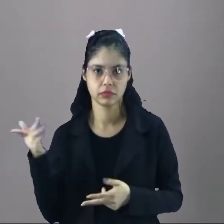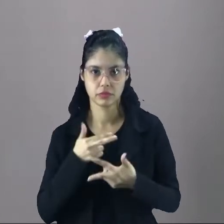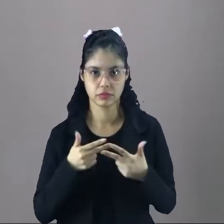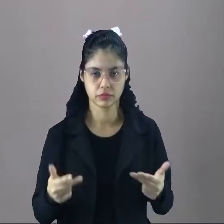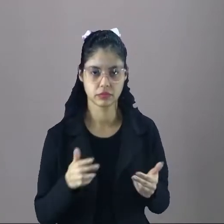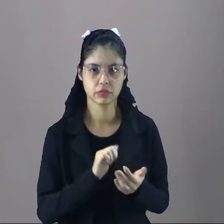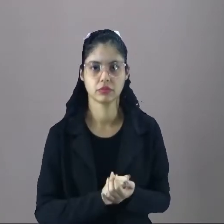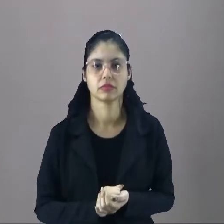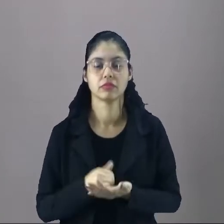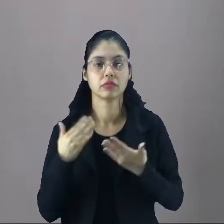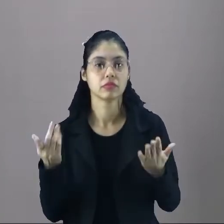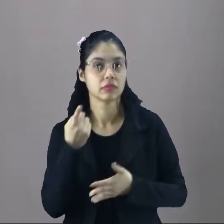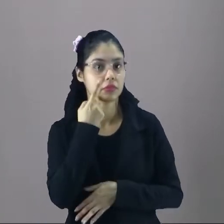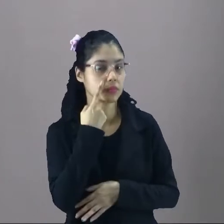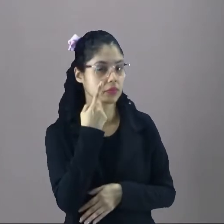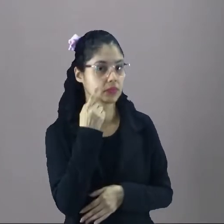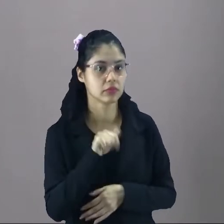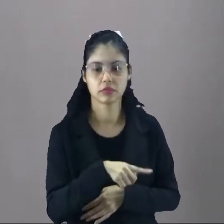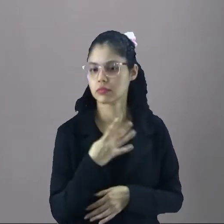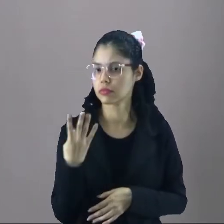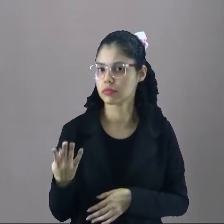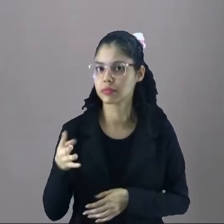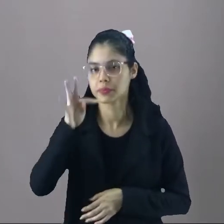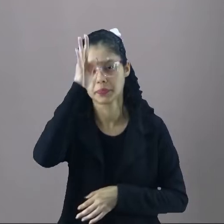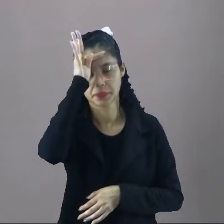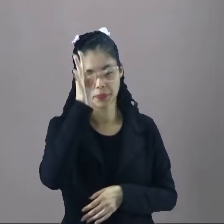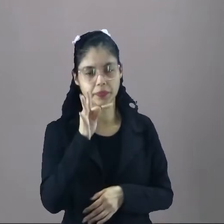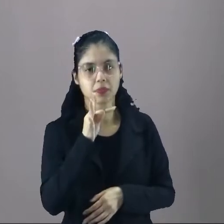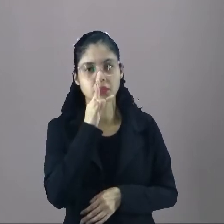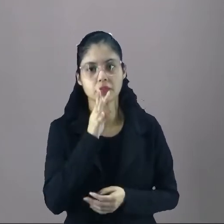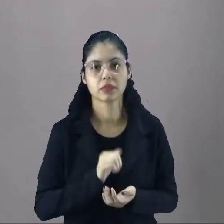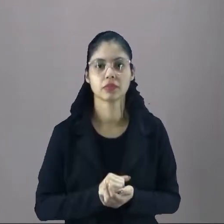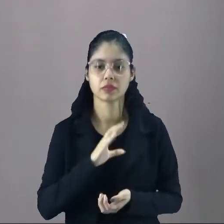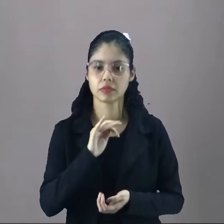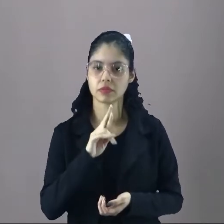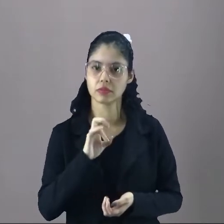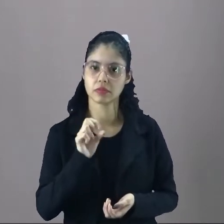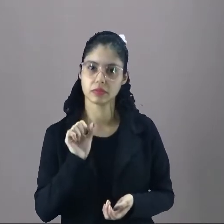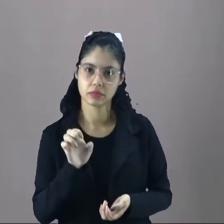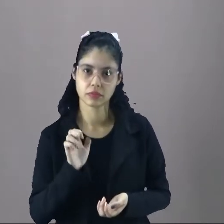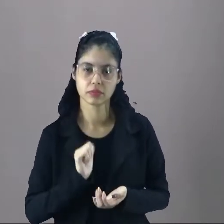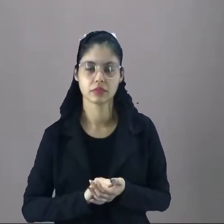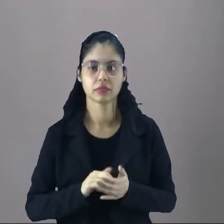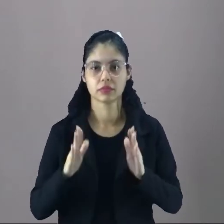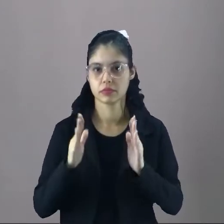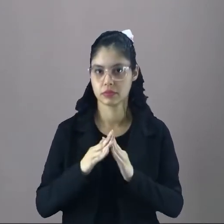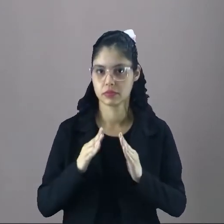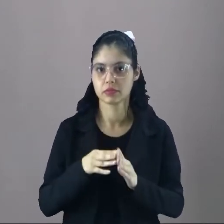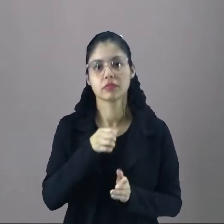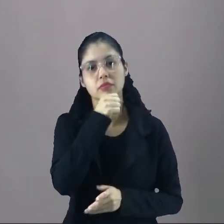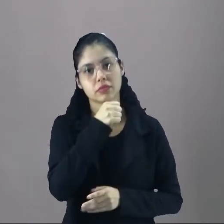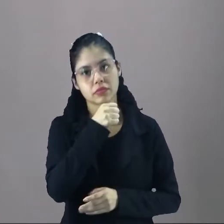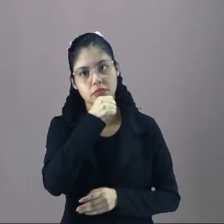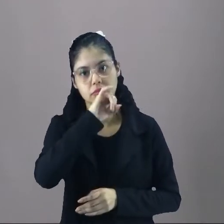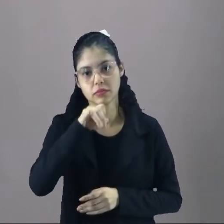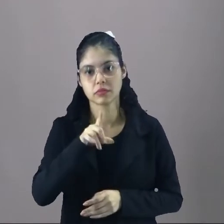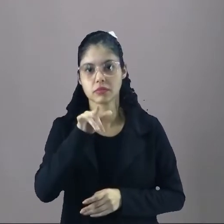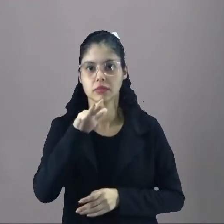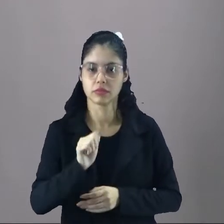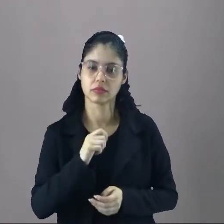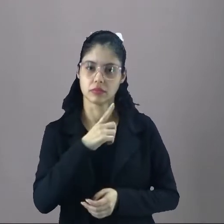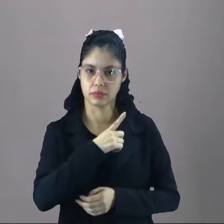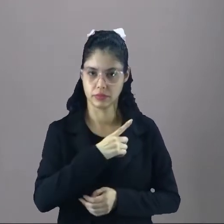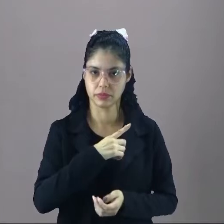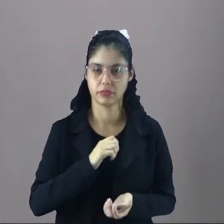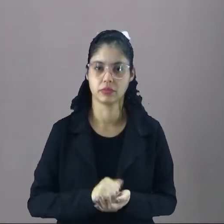objeto. Então, olha quantas tradições, quantos costumes na casa da avó da Júlia